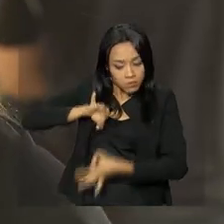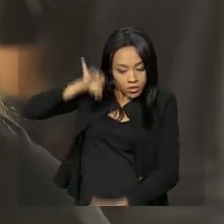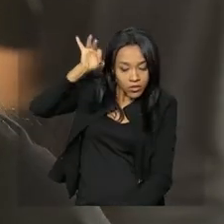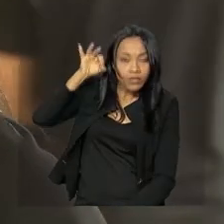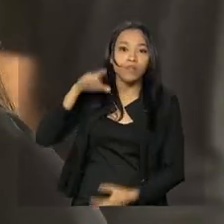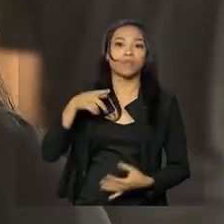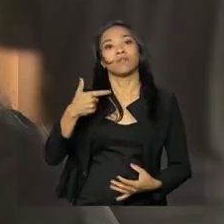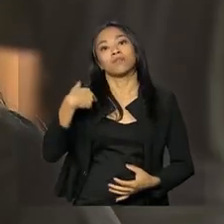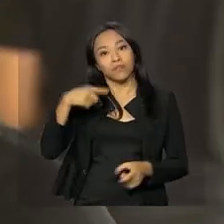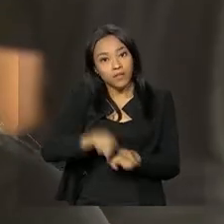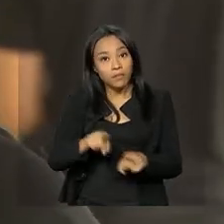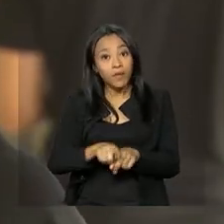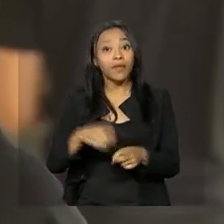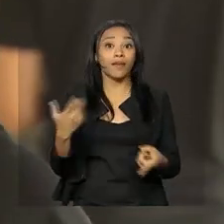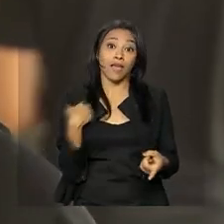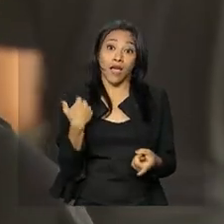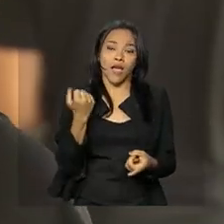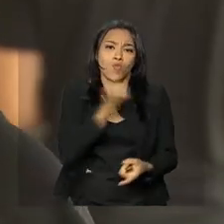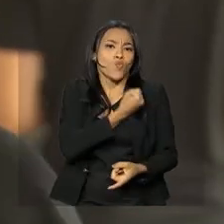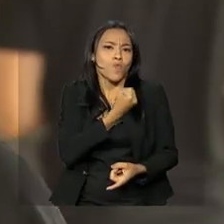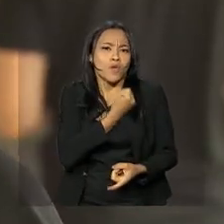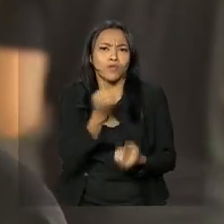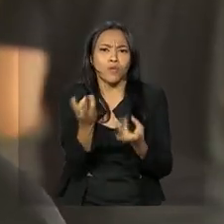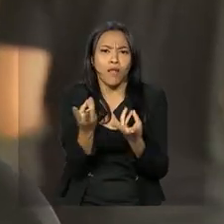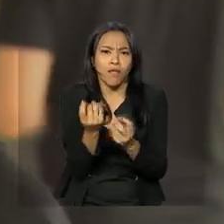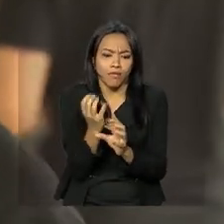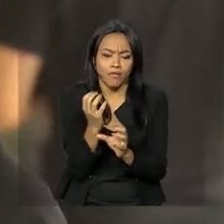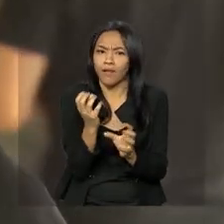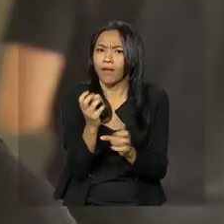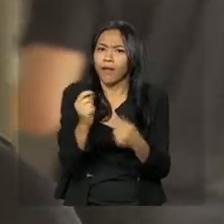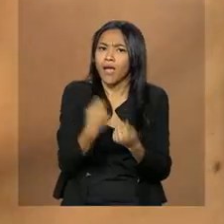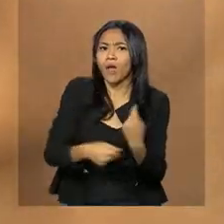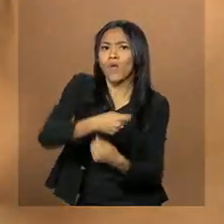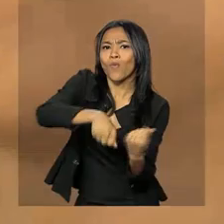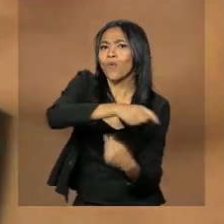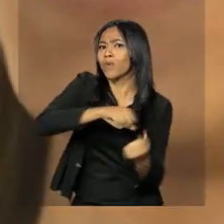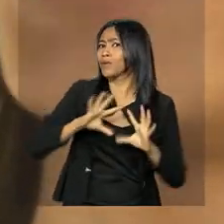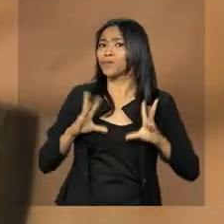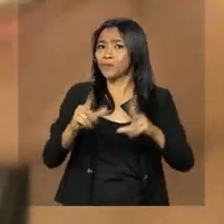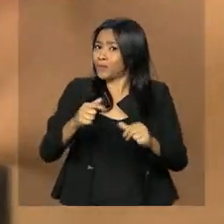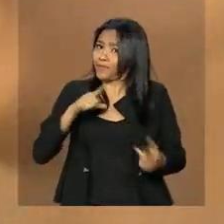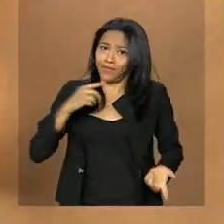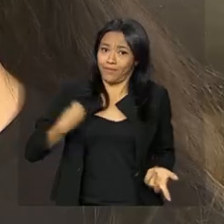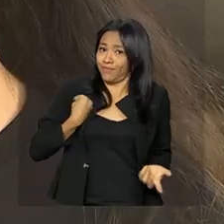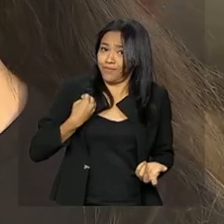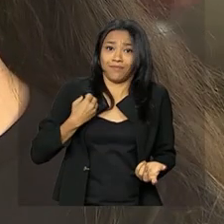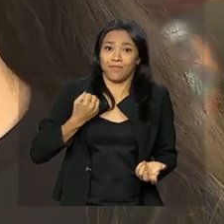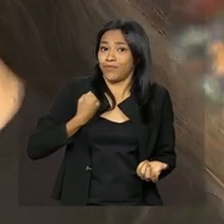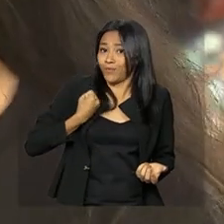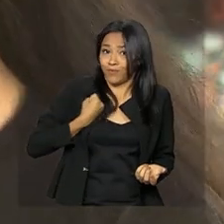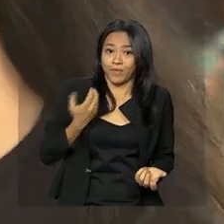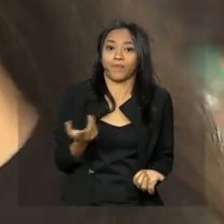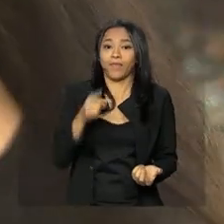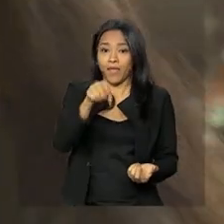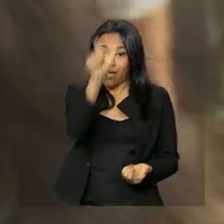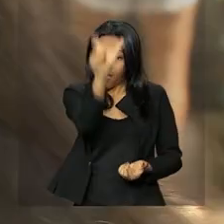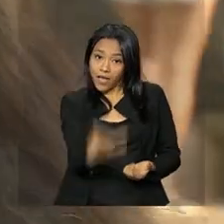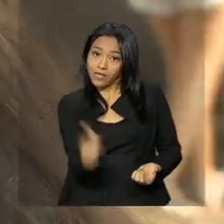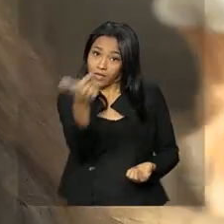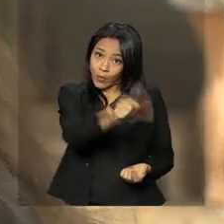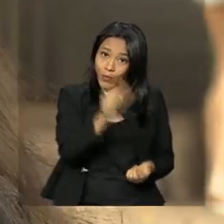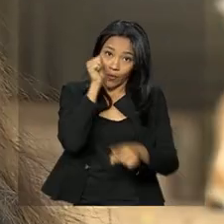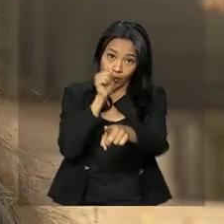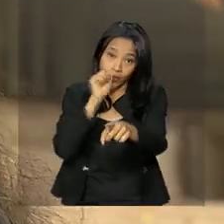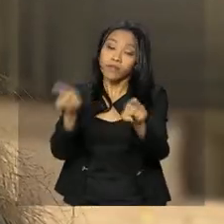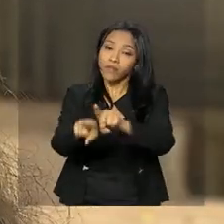Os países, você vai ajudar o país, aí tem números da economia. Tudo na vida são números. Assim como Larissa, a Lavínia, que também está